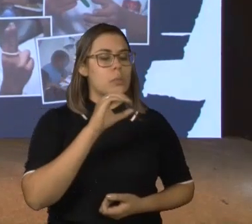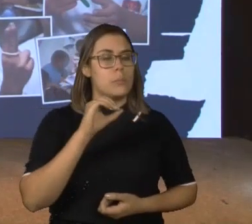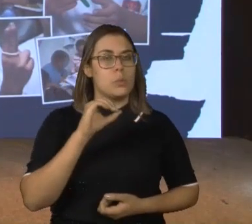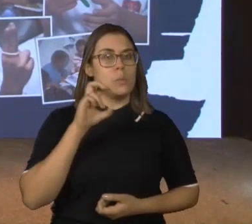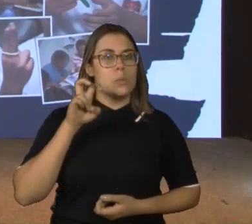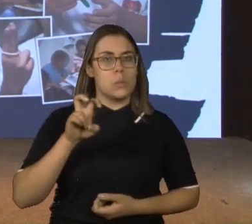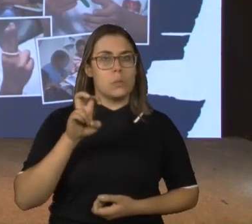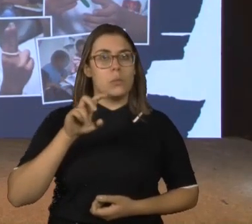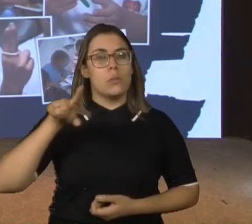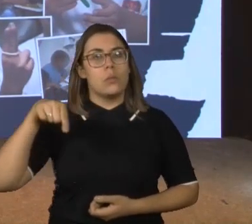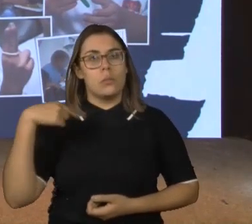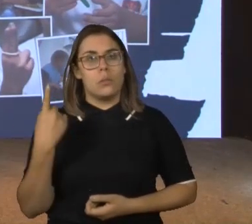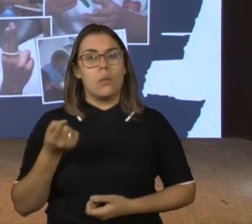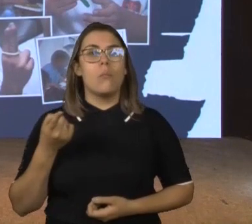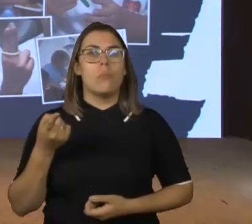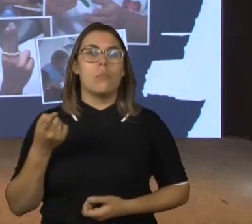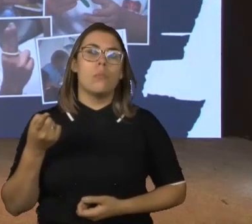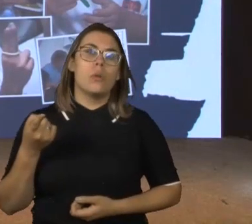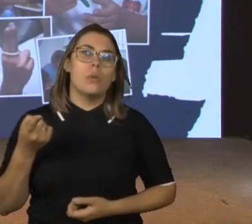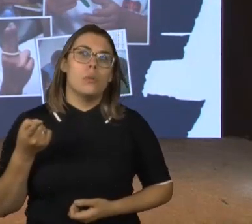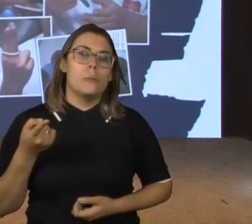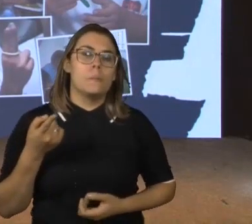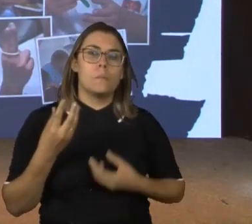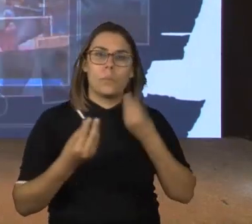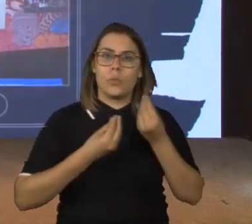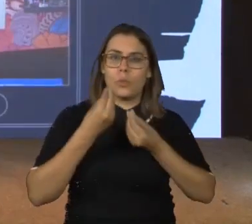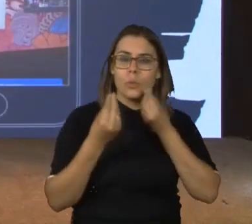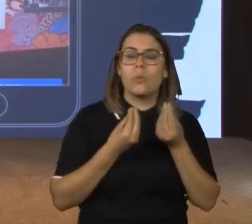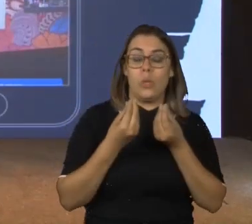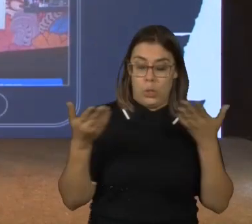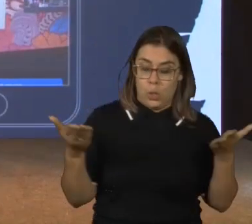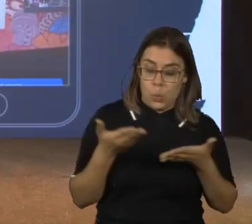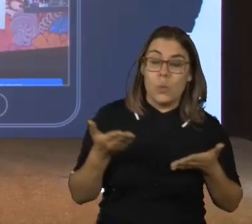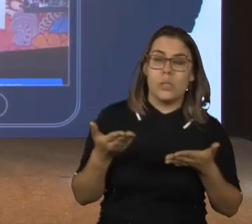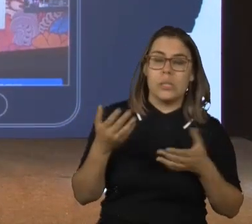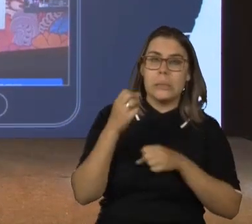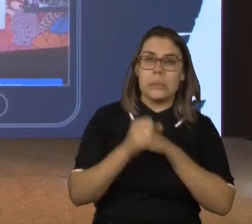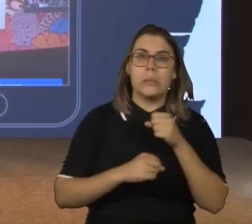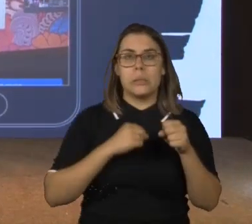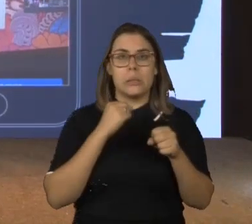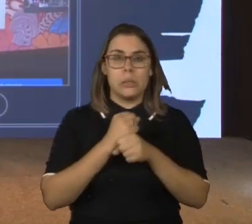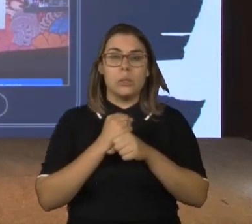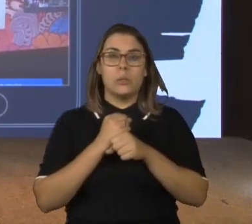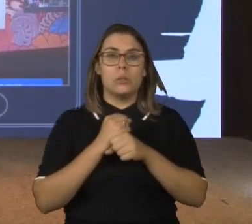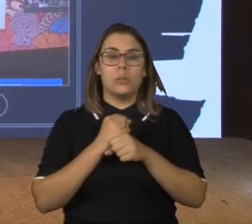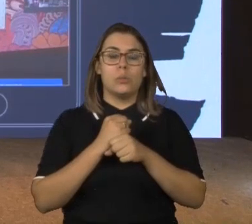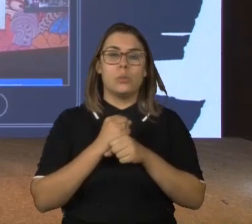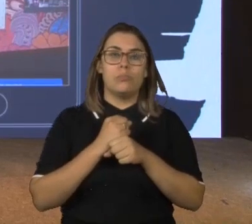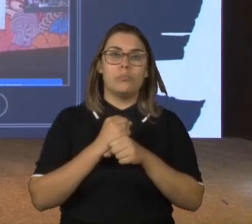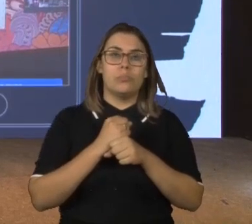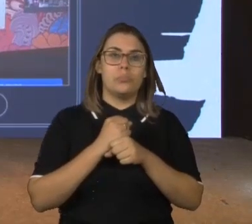depois a gente se reuniu, não conseguiu dar continuidade, e esse ano as meninas para o zero, as duas,